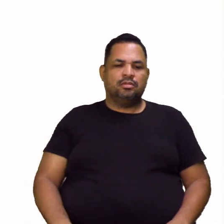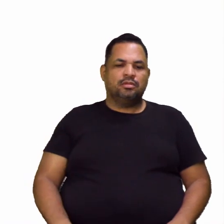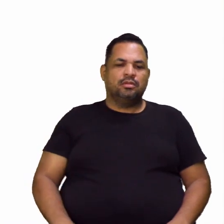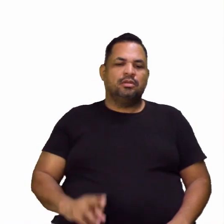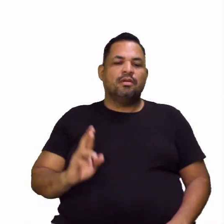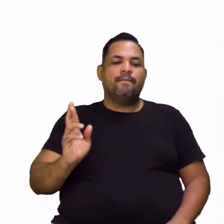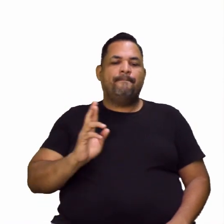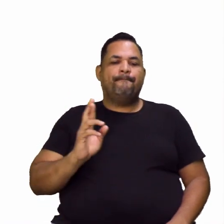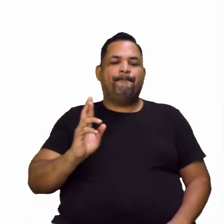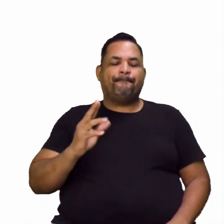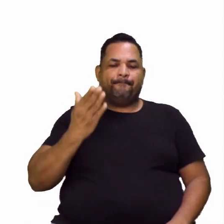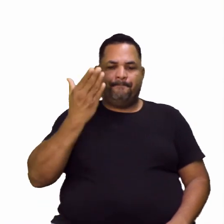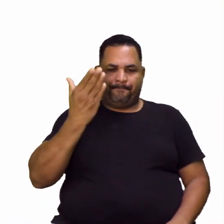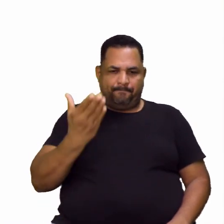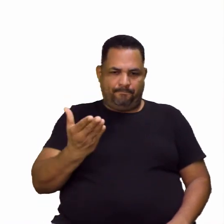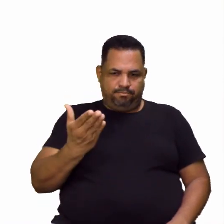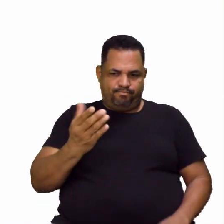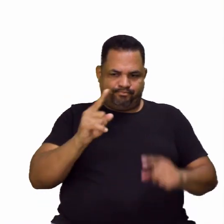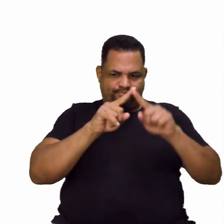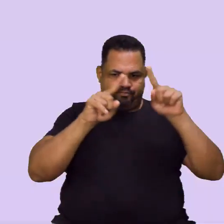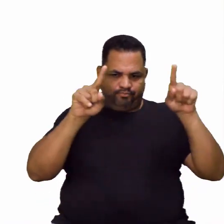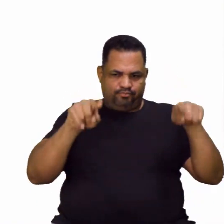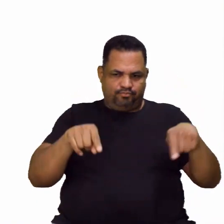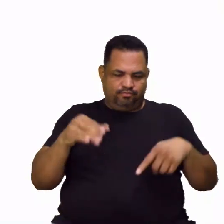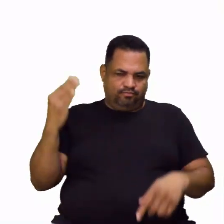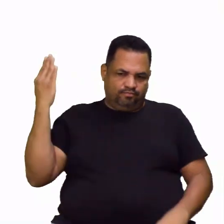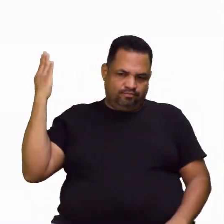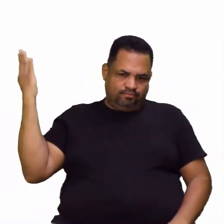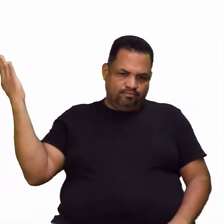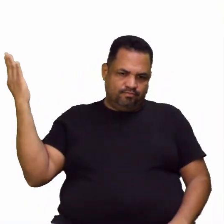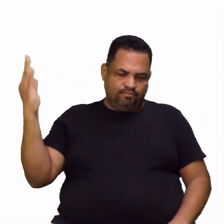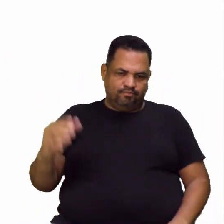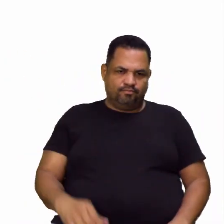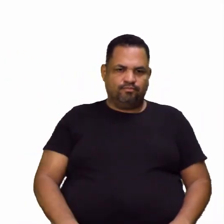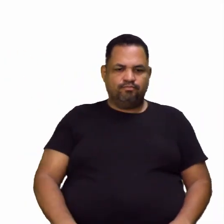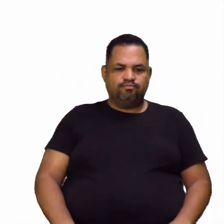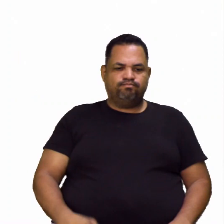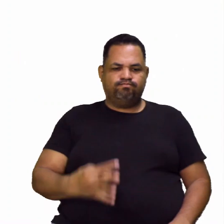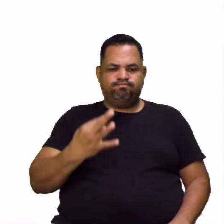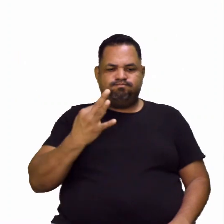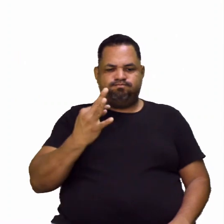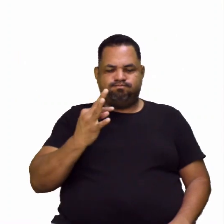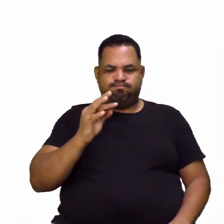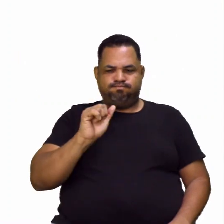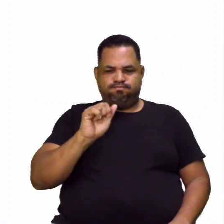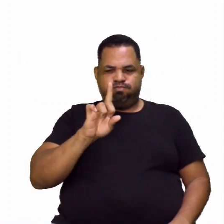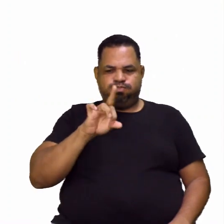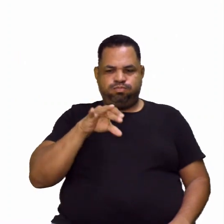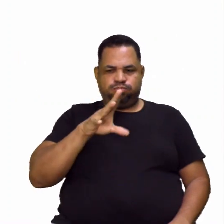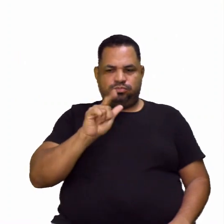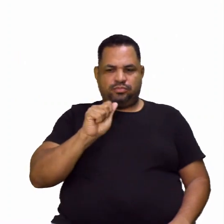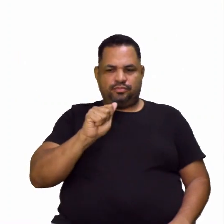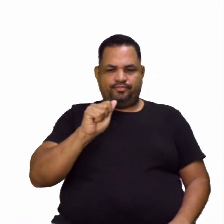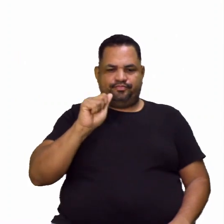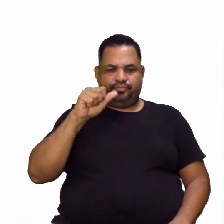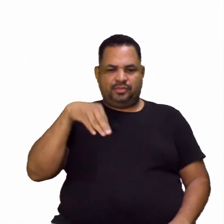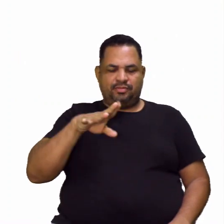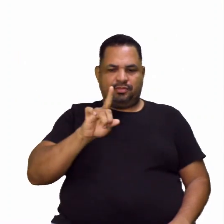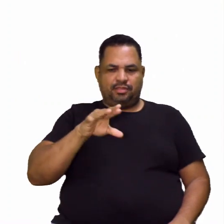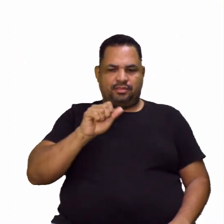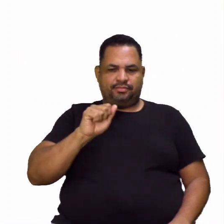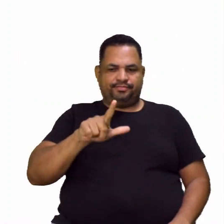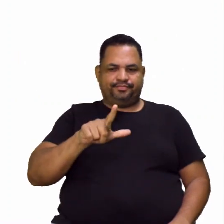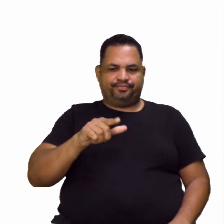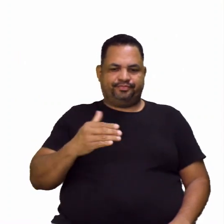quem é essa obra de arte? É de Tarsila do Amaral, tá